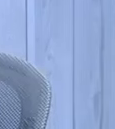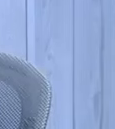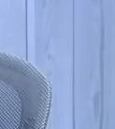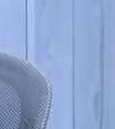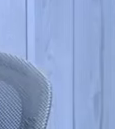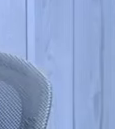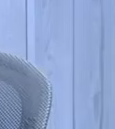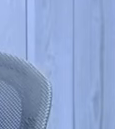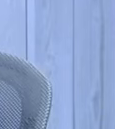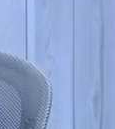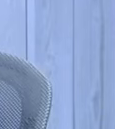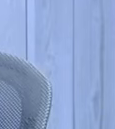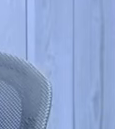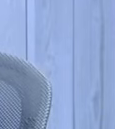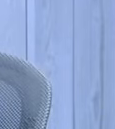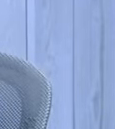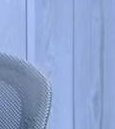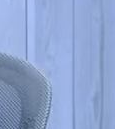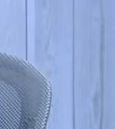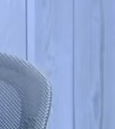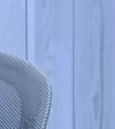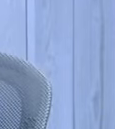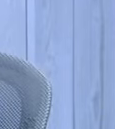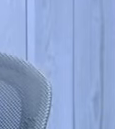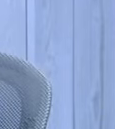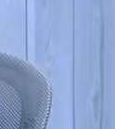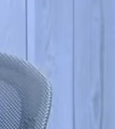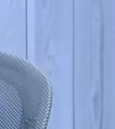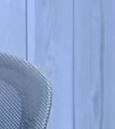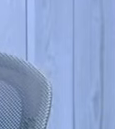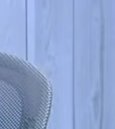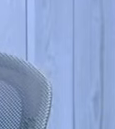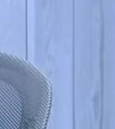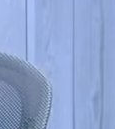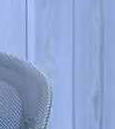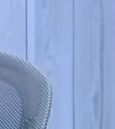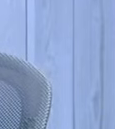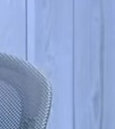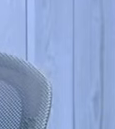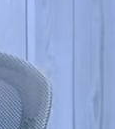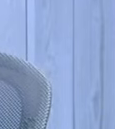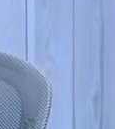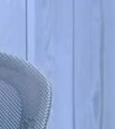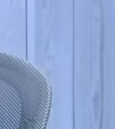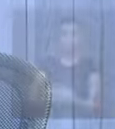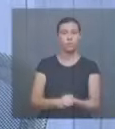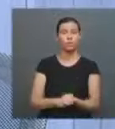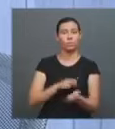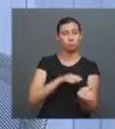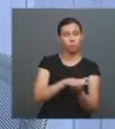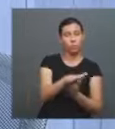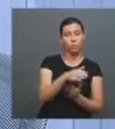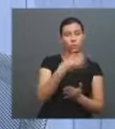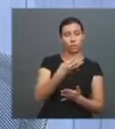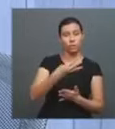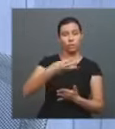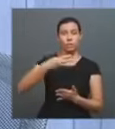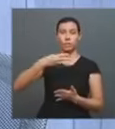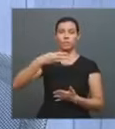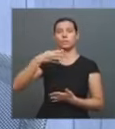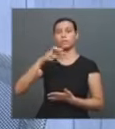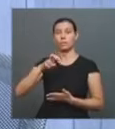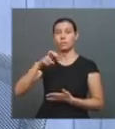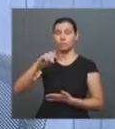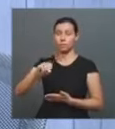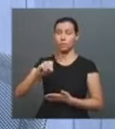A editora da UFO tem 37 anos de história, 450 livros publicados, entre impressos